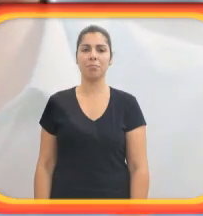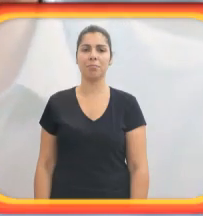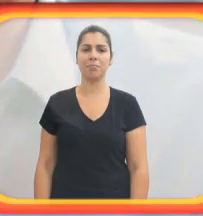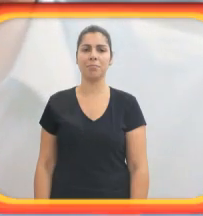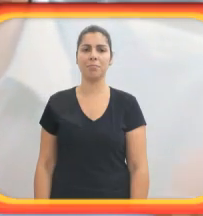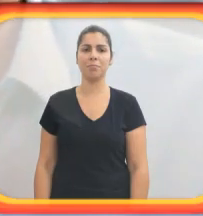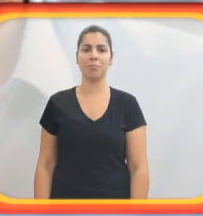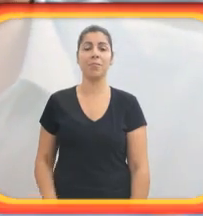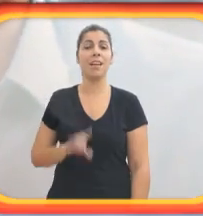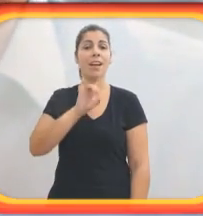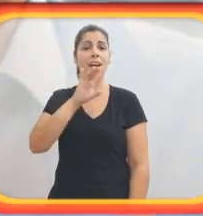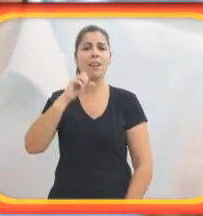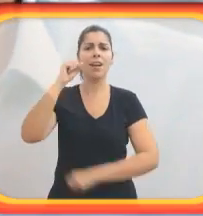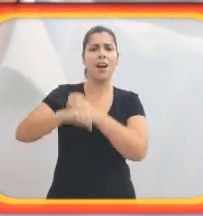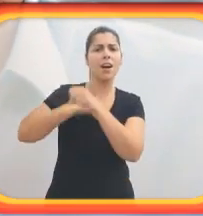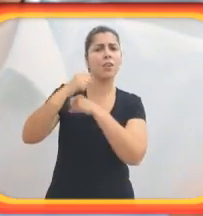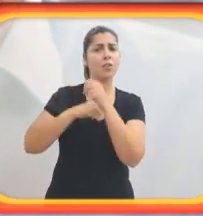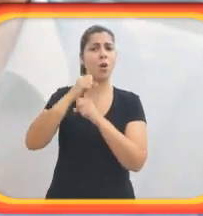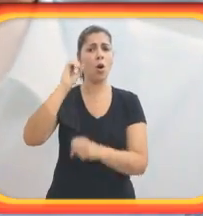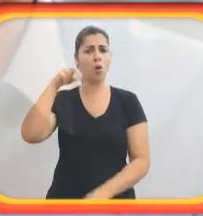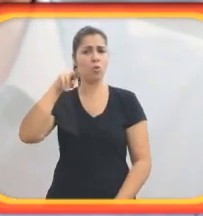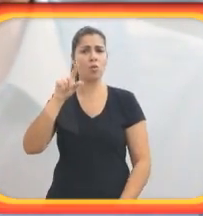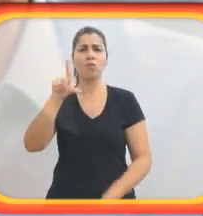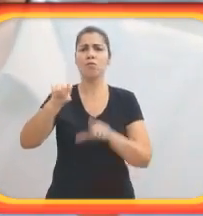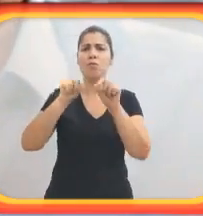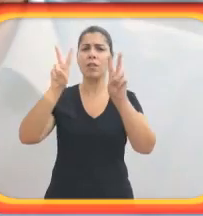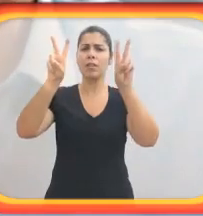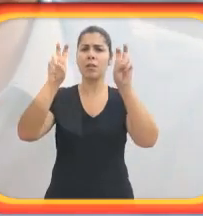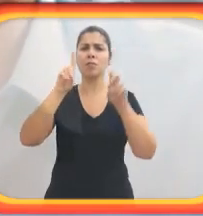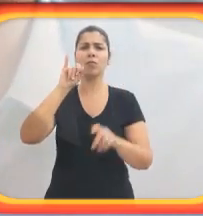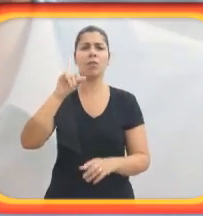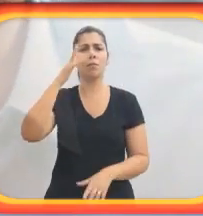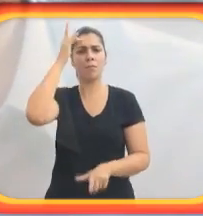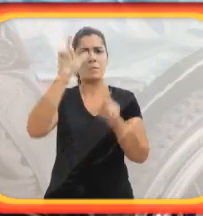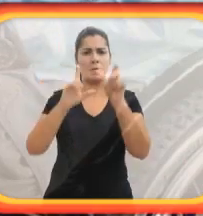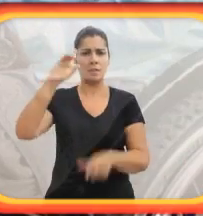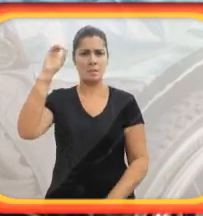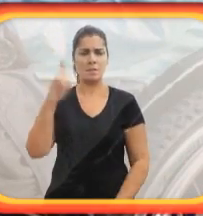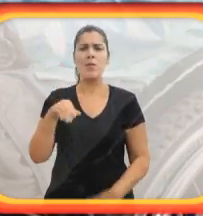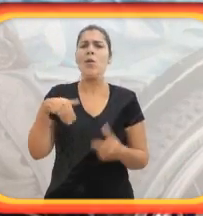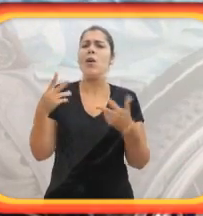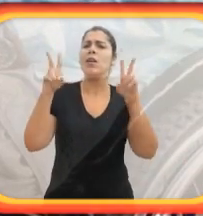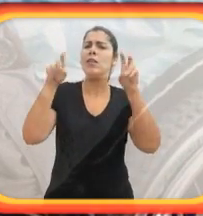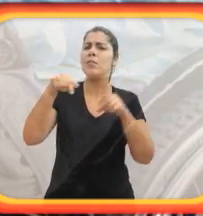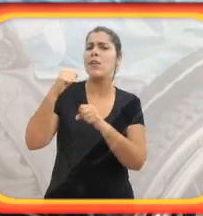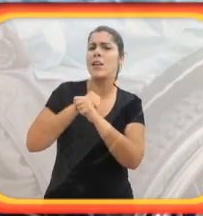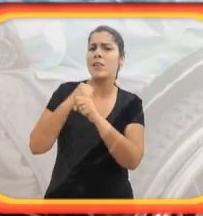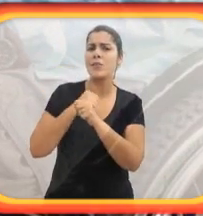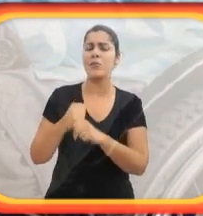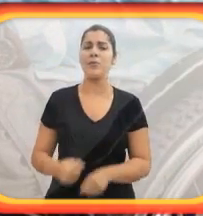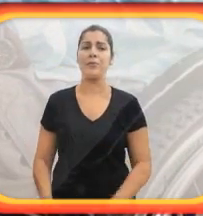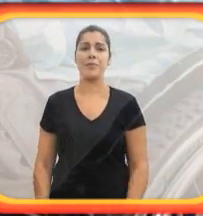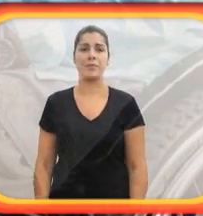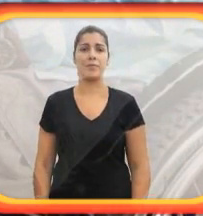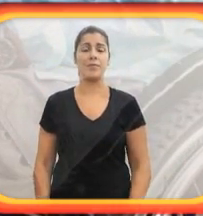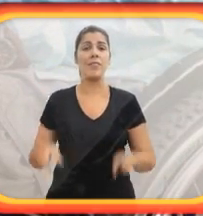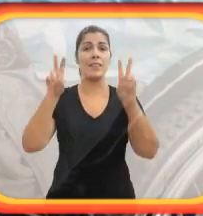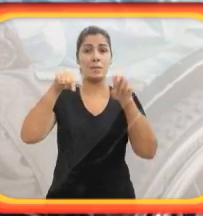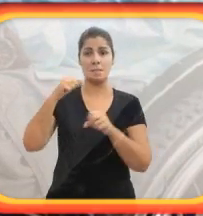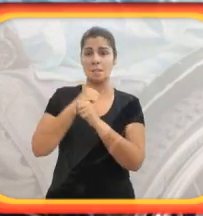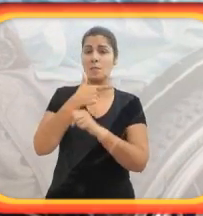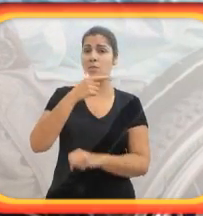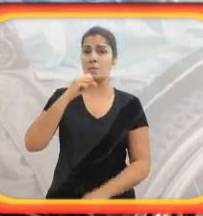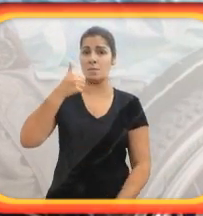ano, a ONU escolhe um tema para o Dia das Pessoas com Deficiência. Qual a escolha desse ano? O tema desse ano, 2014, é